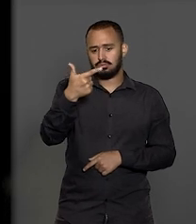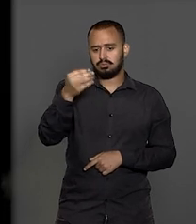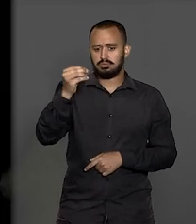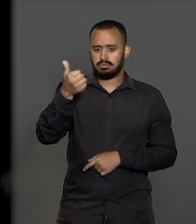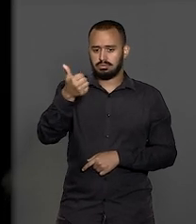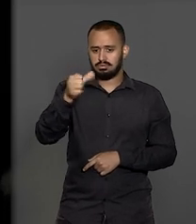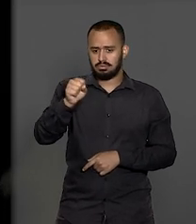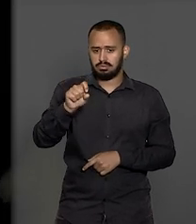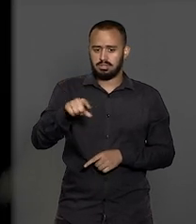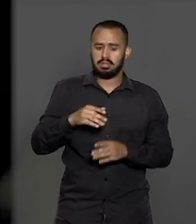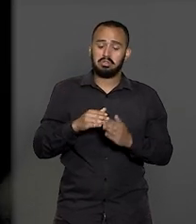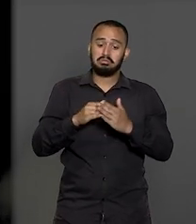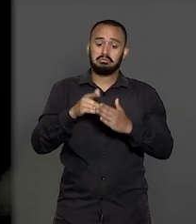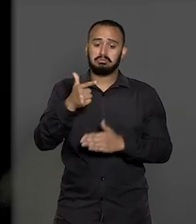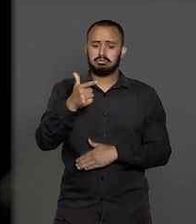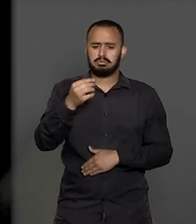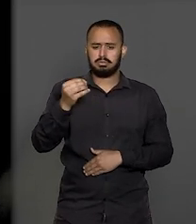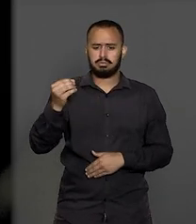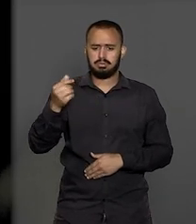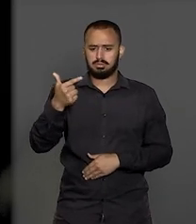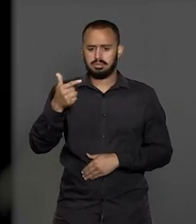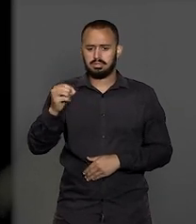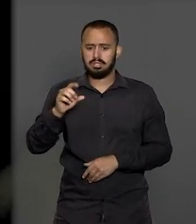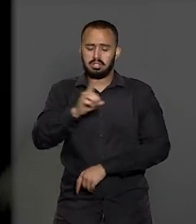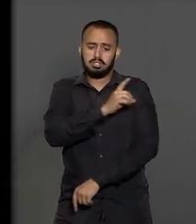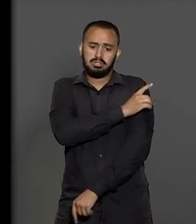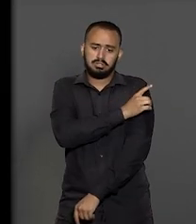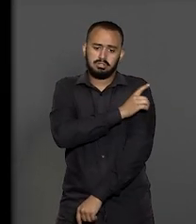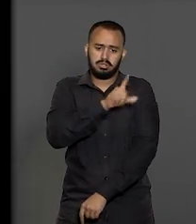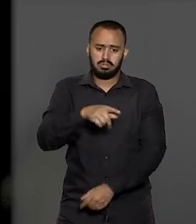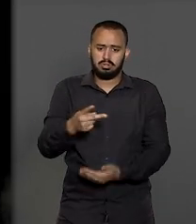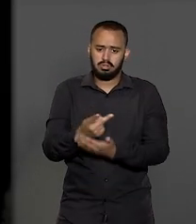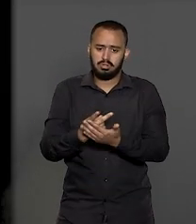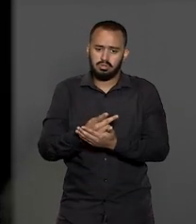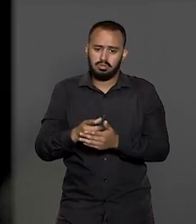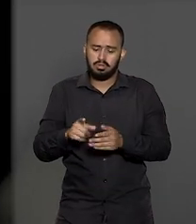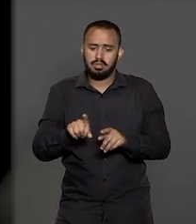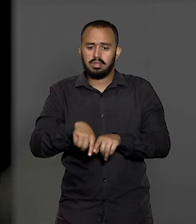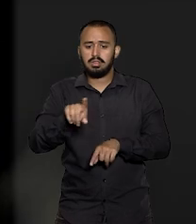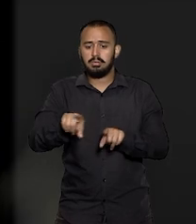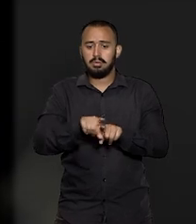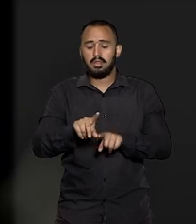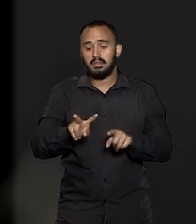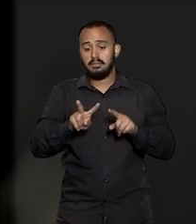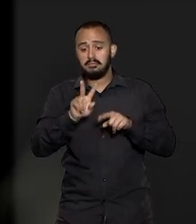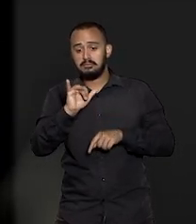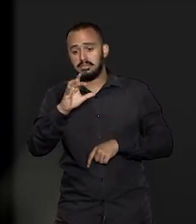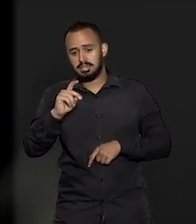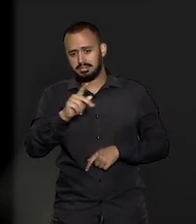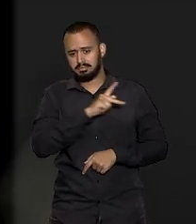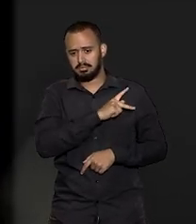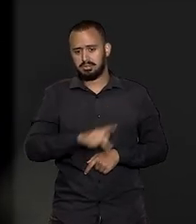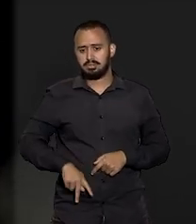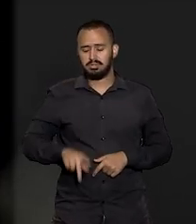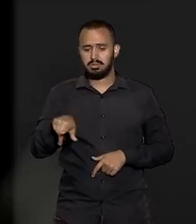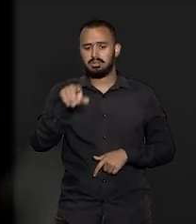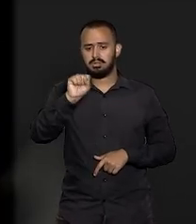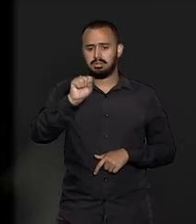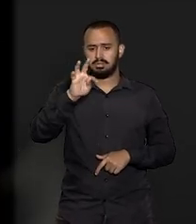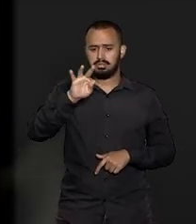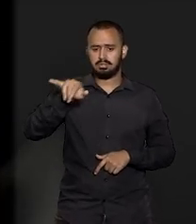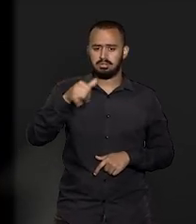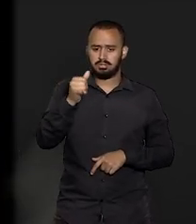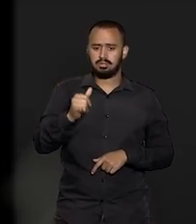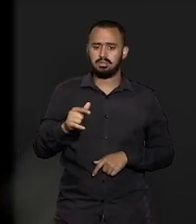atuou como corregedora-geral da Justiça Federal e como vice-presidente do STJ. De 2020 a 2022,